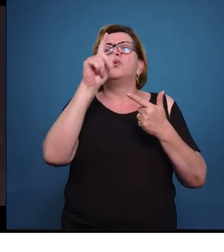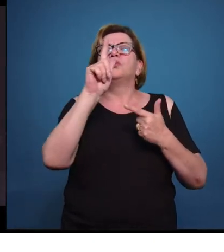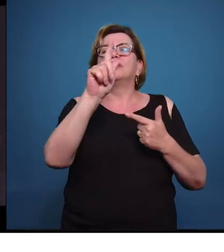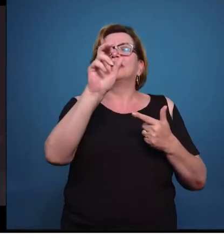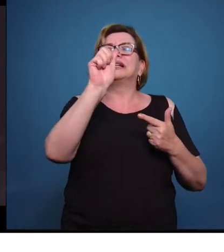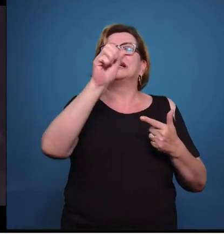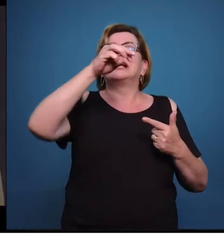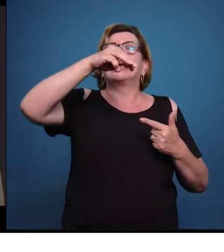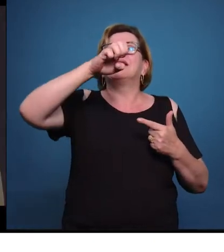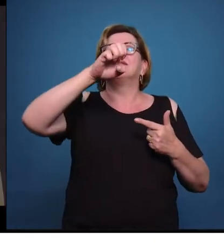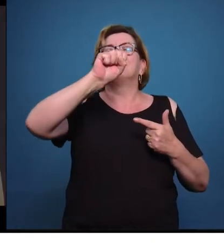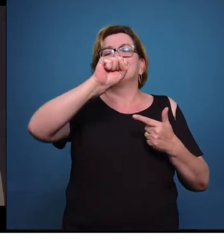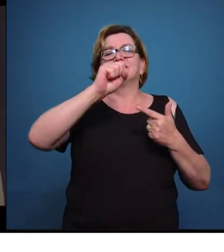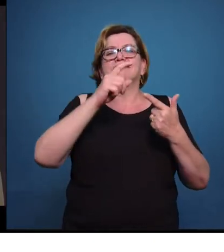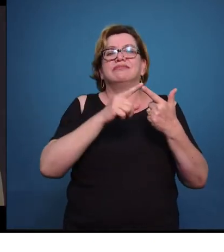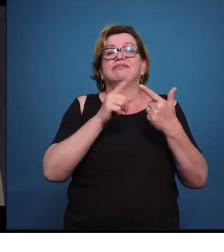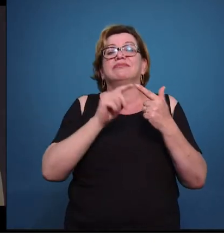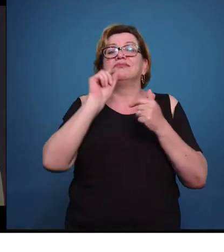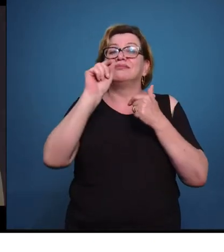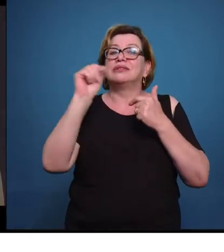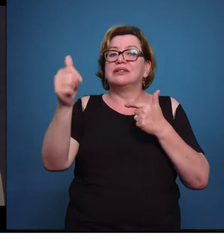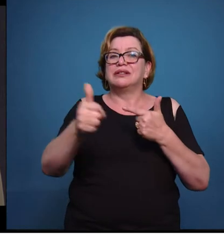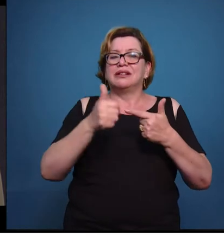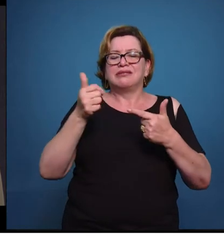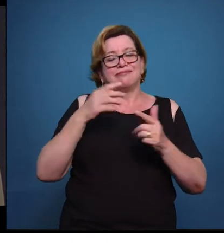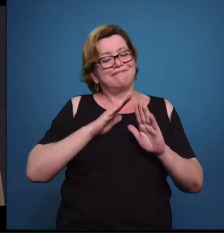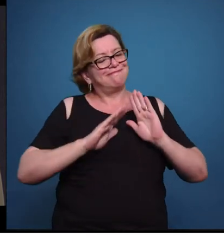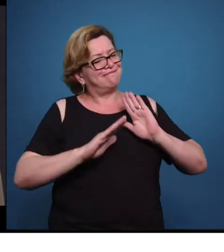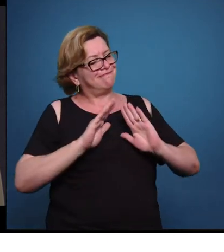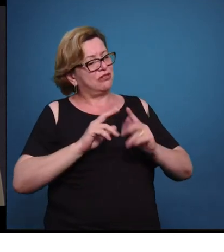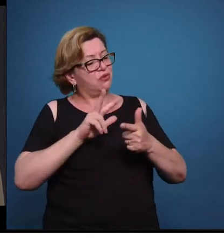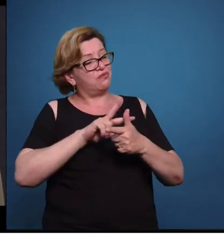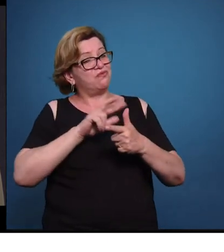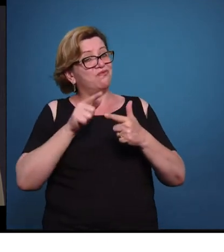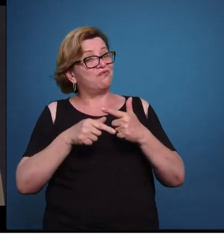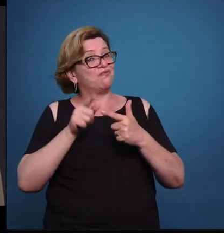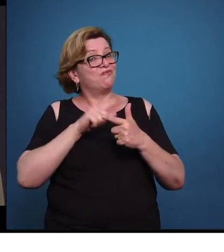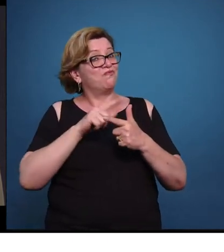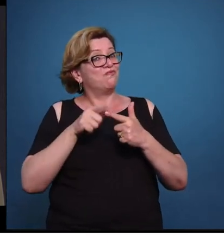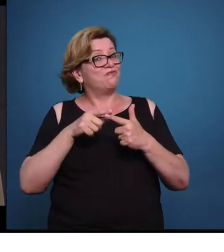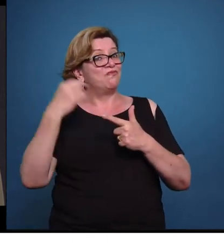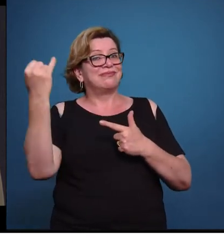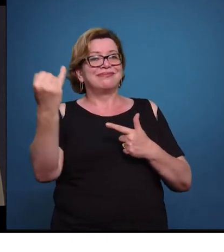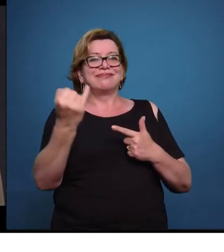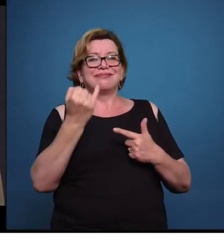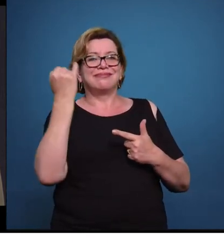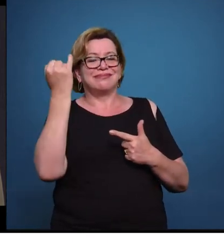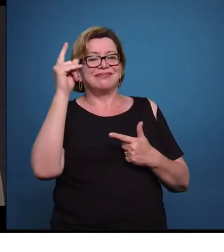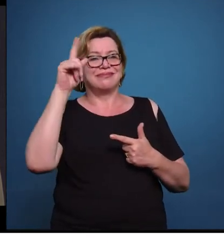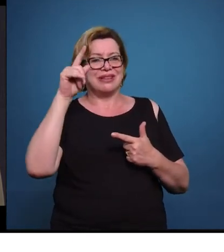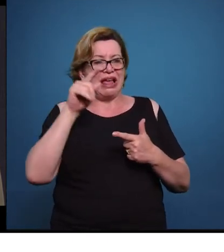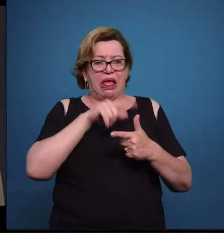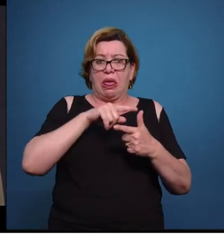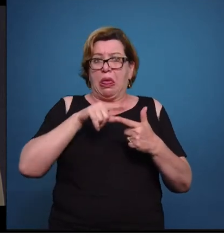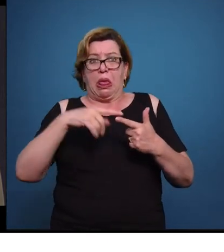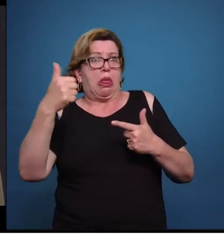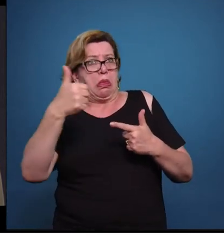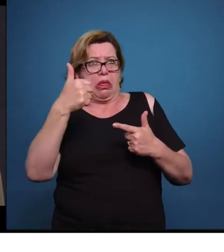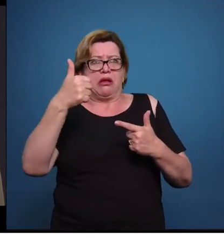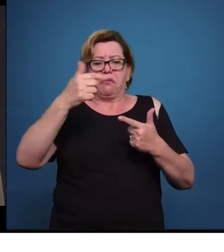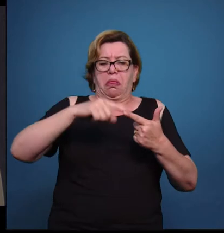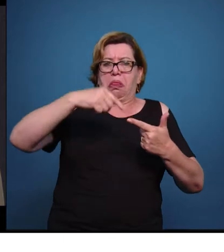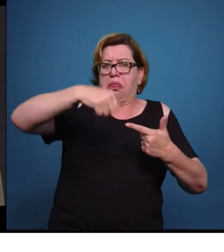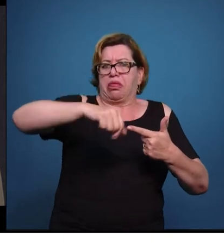Tudo depende da finalidade, né? As duas coisas são muito importantes, não dá para dizer que esta é melhor ou que esta é pior, depende muito do